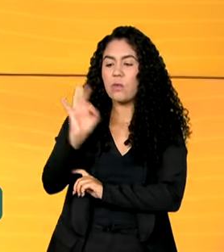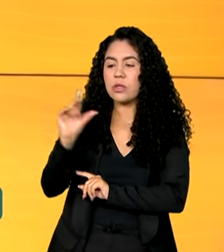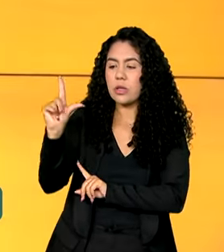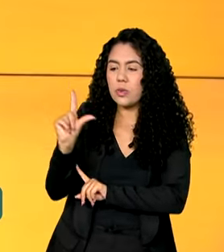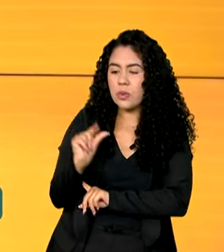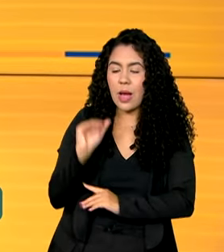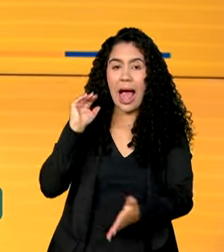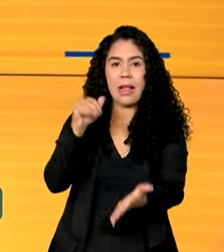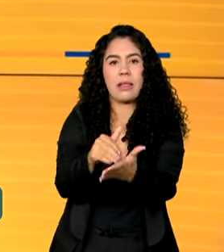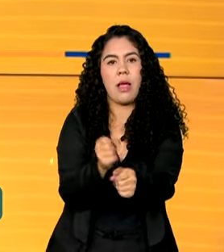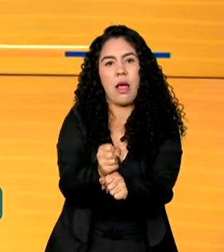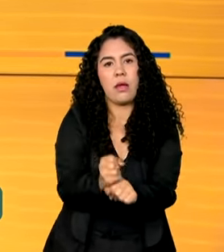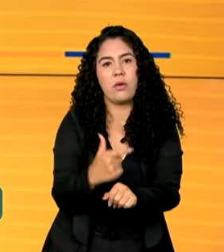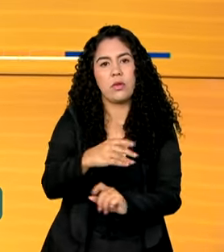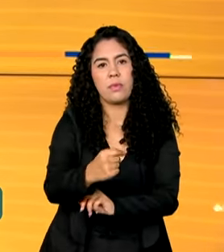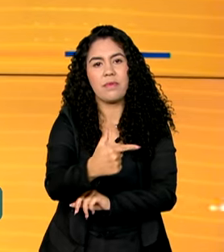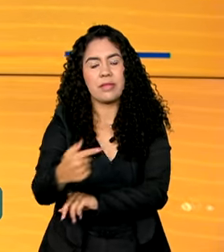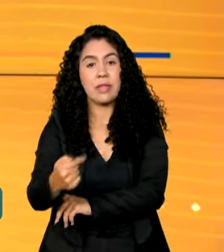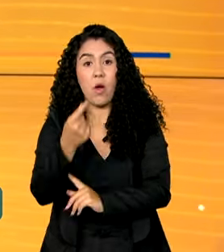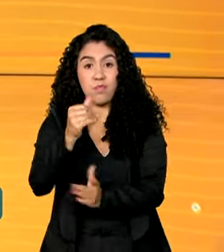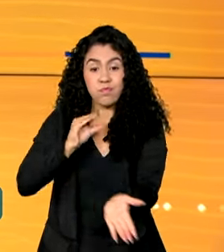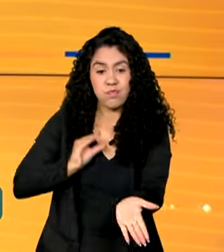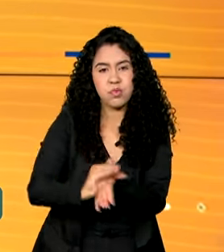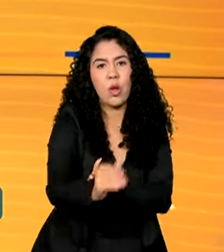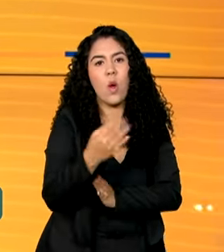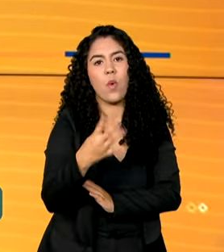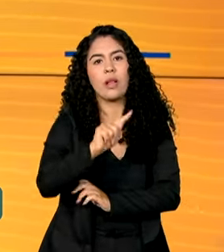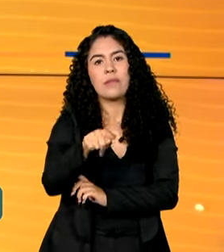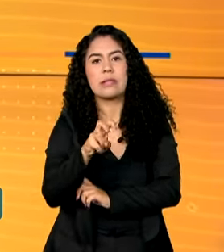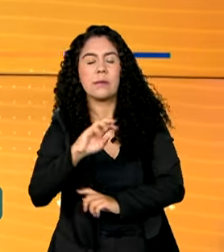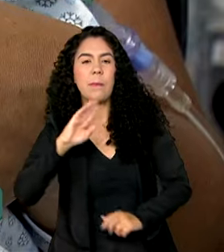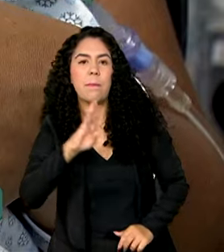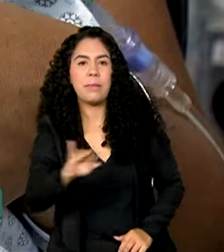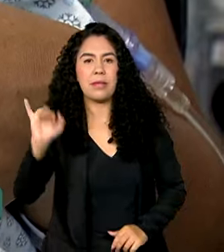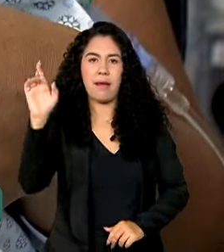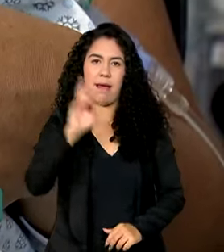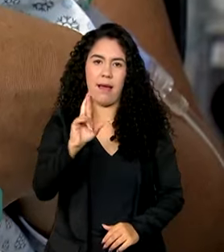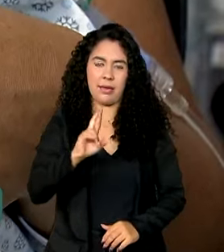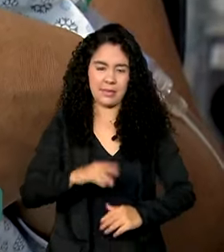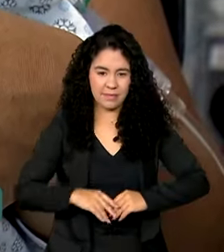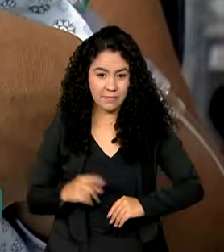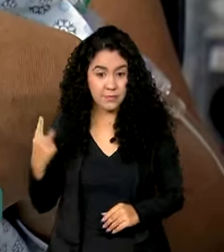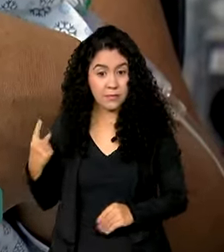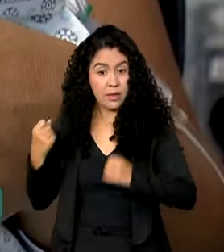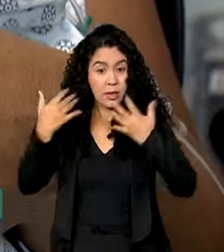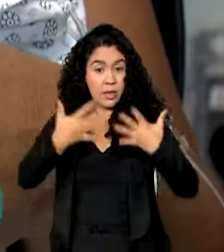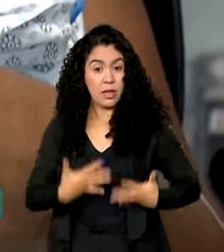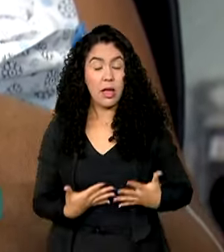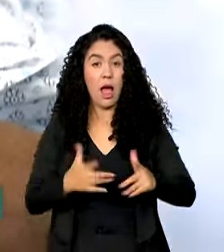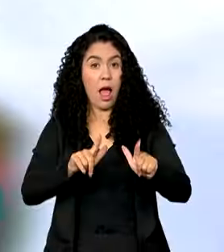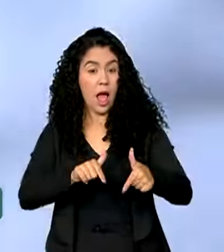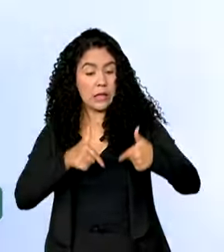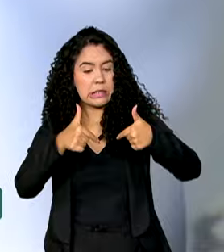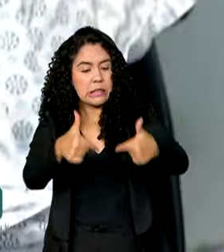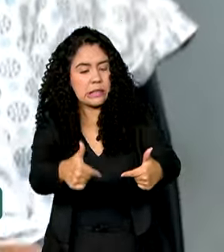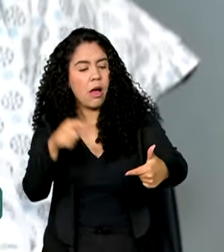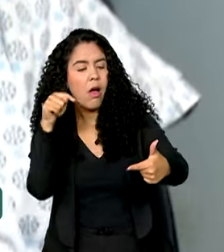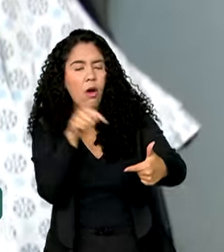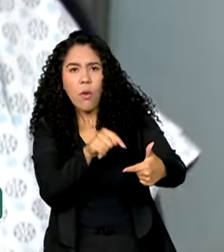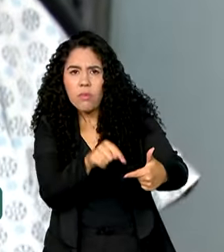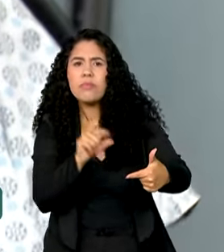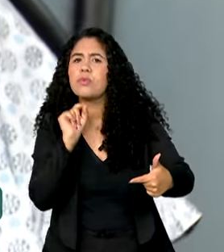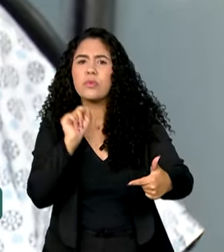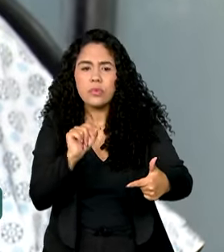O investimento é de mais de 4 bilhões e meio de reais. A iniciativa reestrutura a